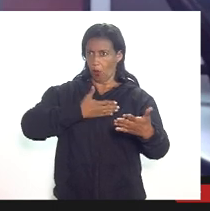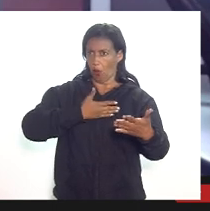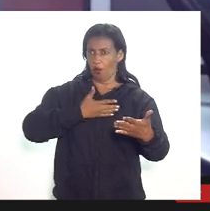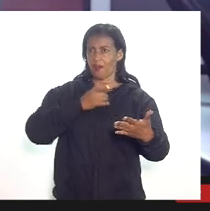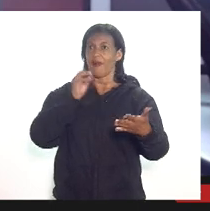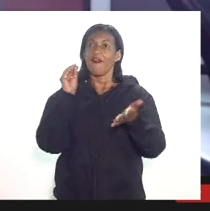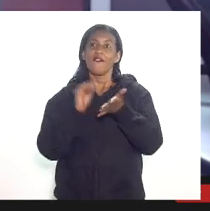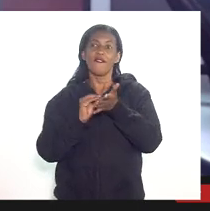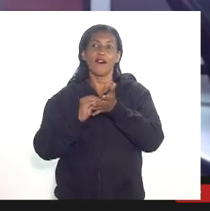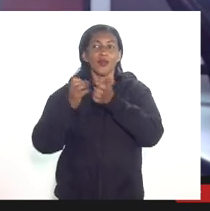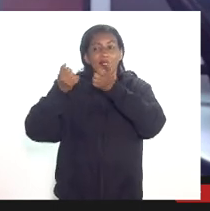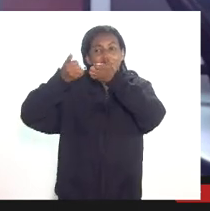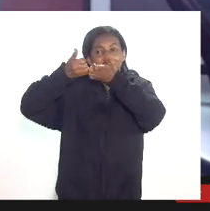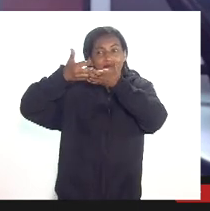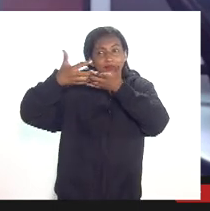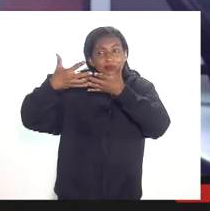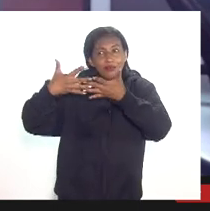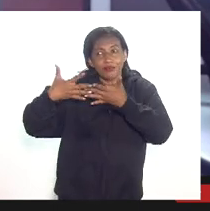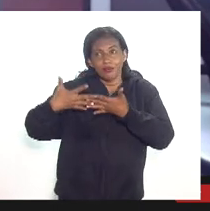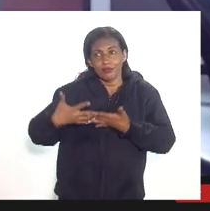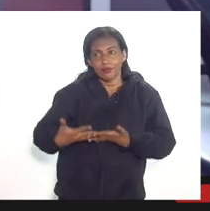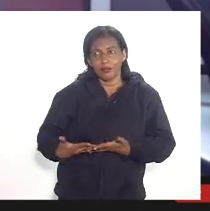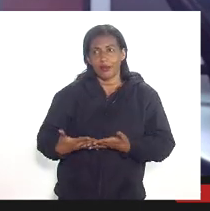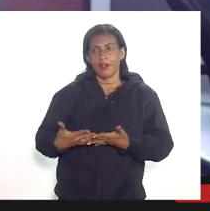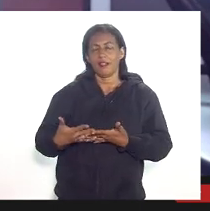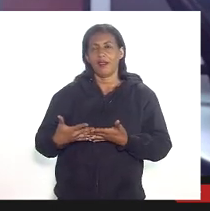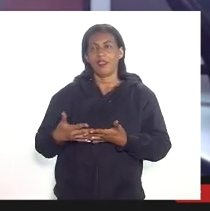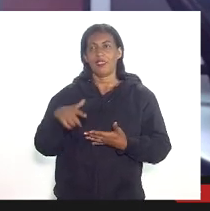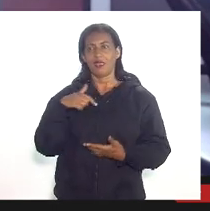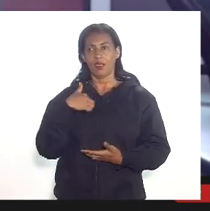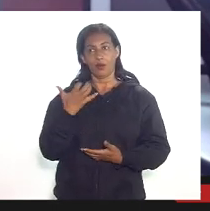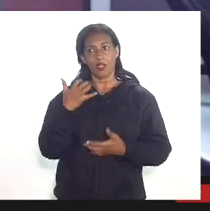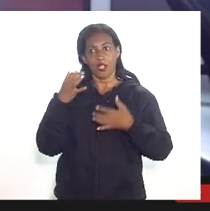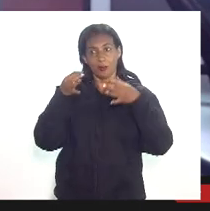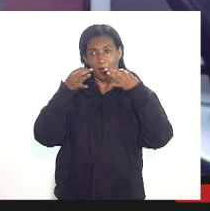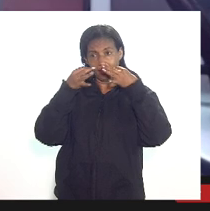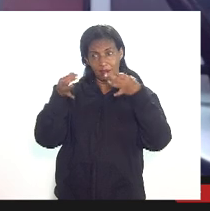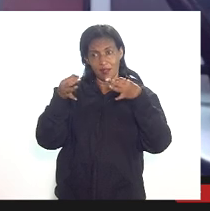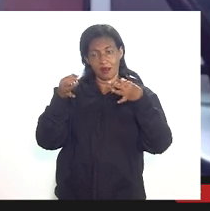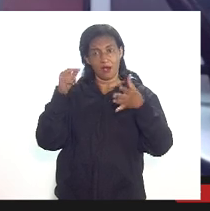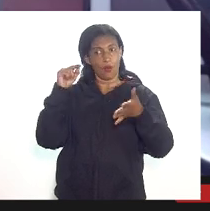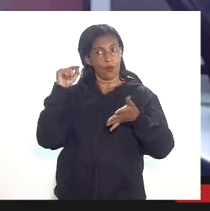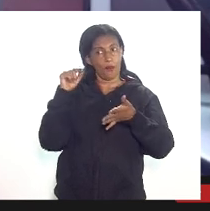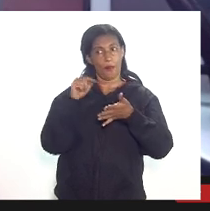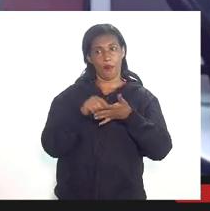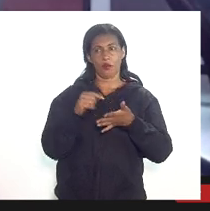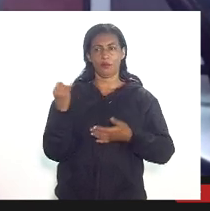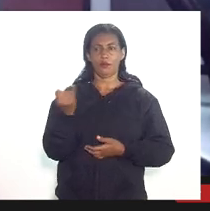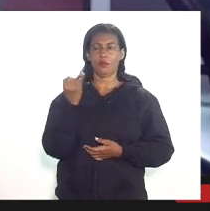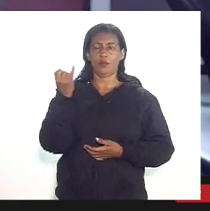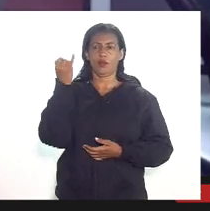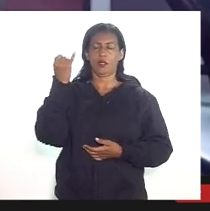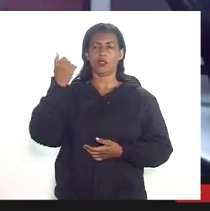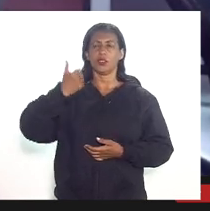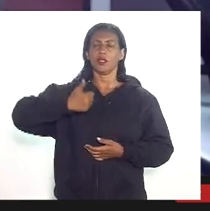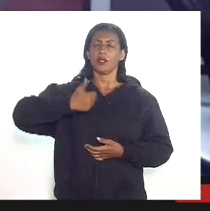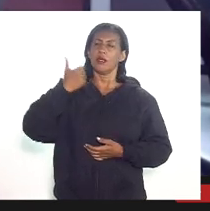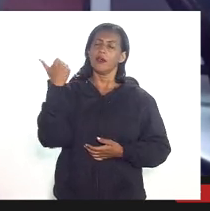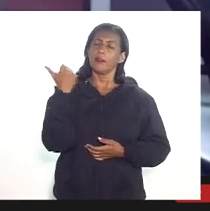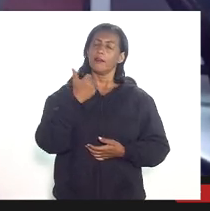valor detalhado é o que eu gostaria de chamar a atenção em relação a esse ponto quais são as primeiras